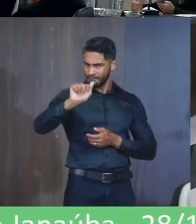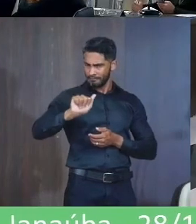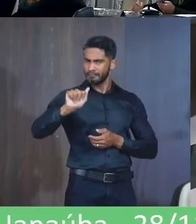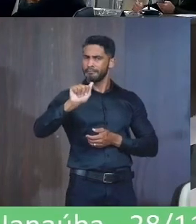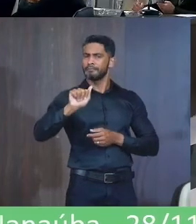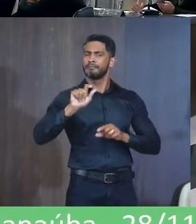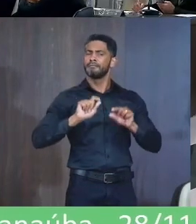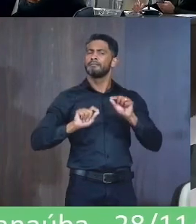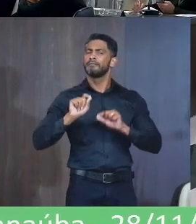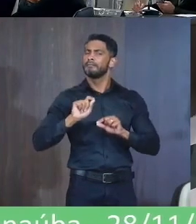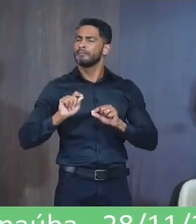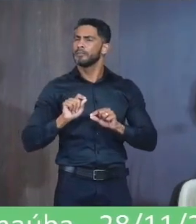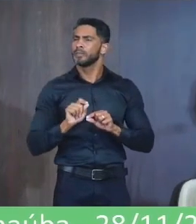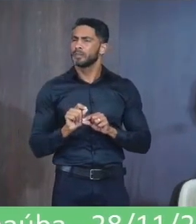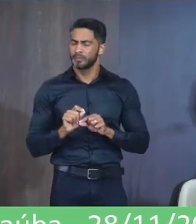ali